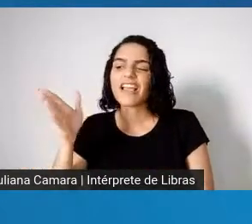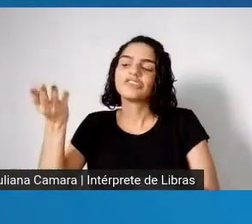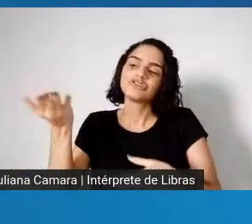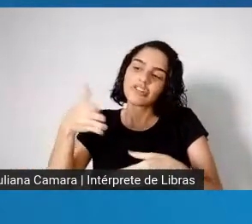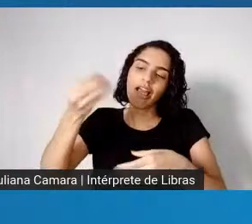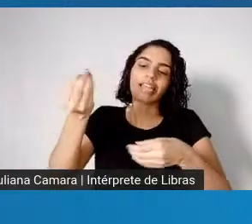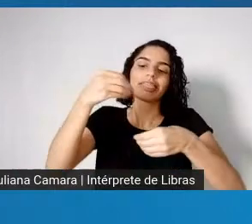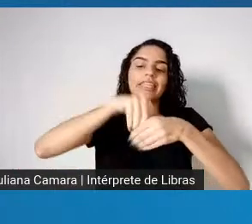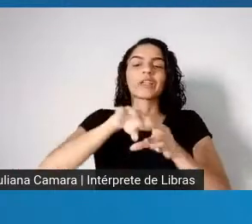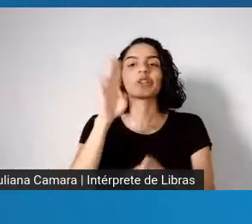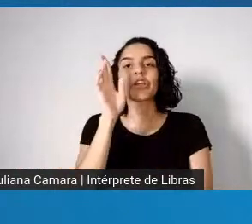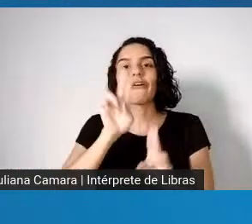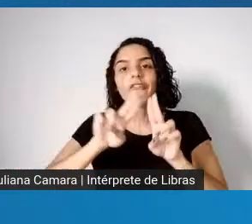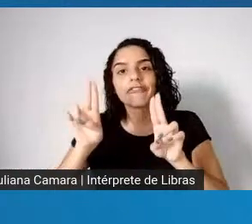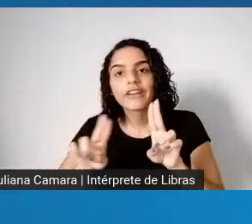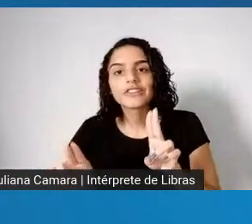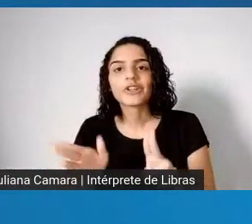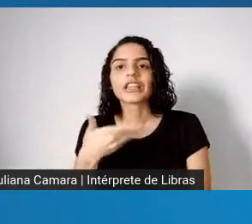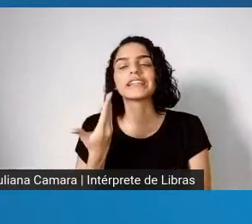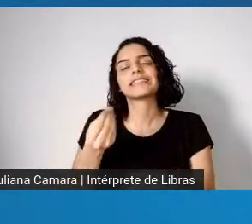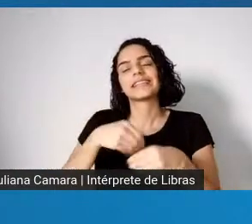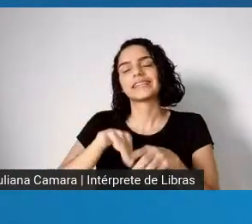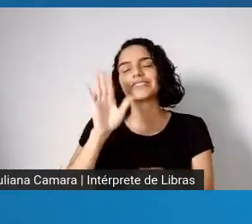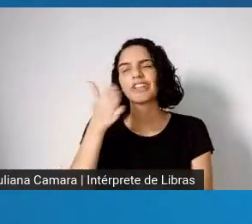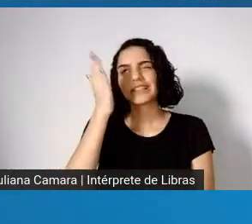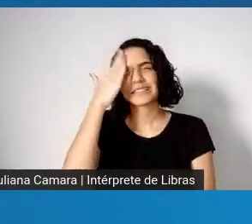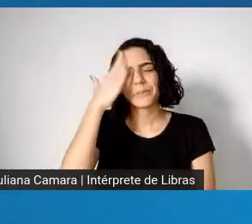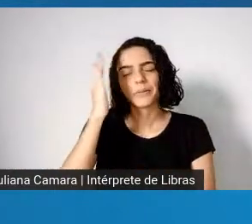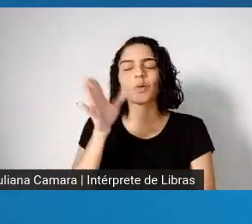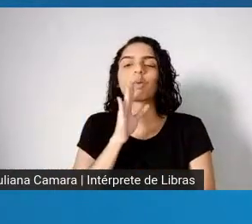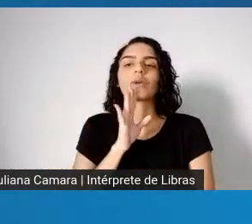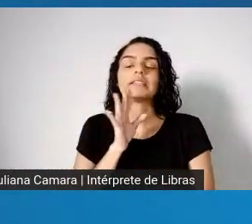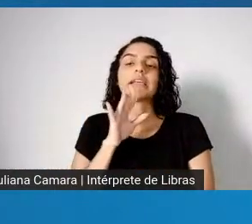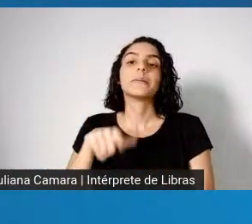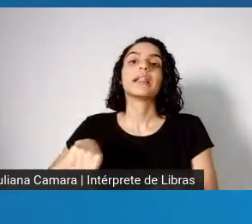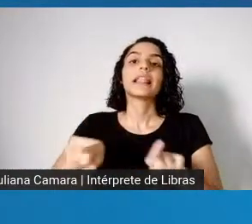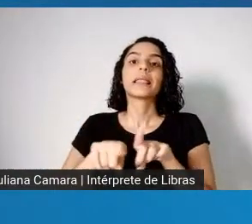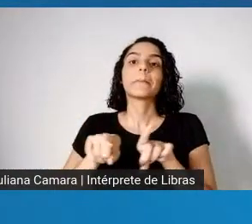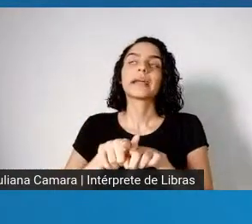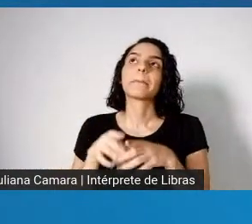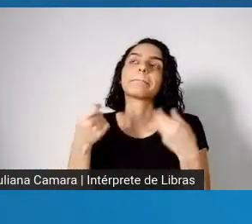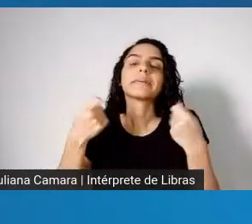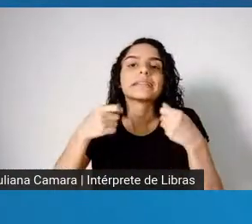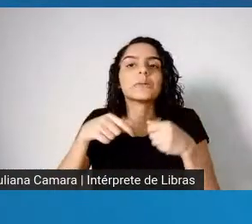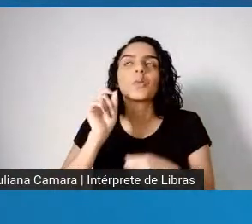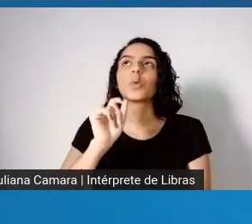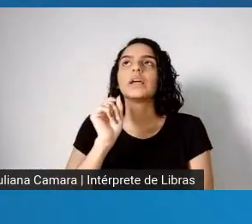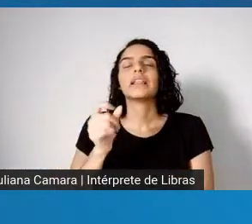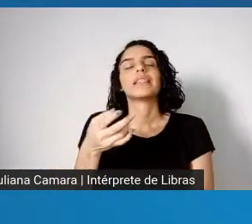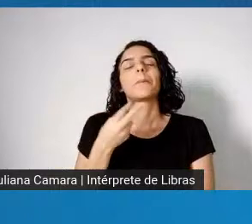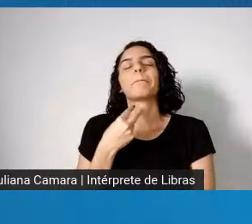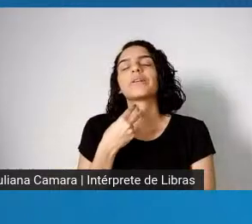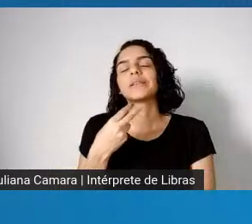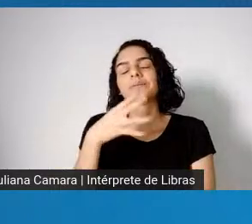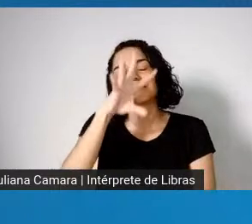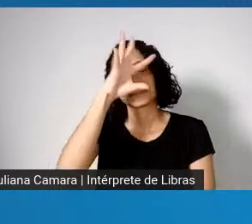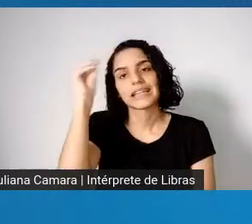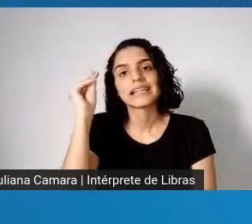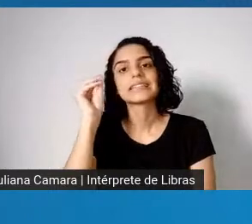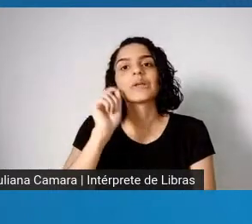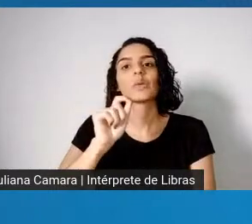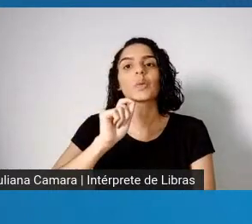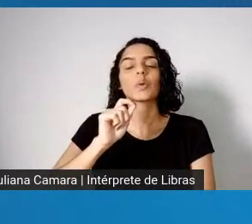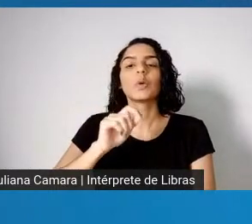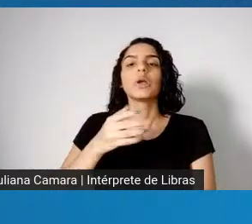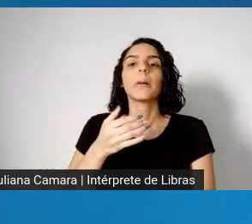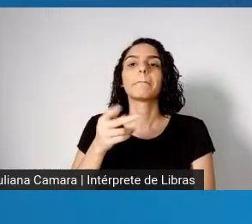se tornou conhecimento científico. E, por fim, a gente também, claro, não poderia, não poderia deixar de contar com o Roberto